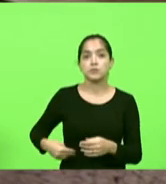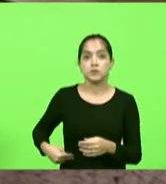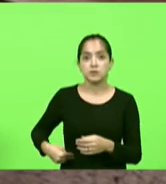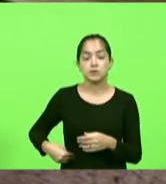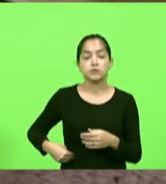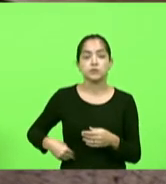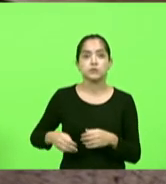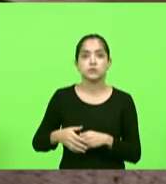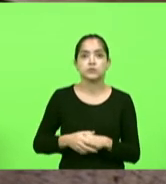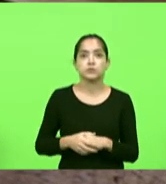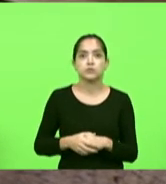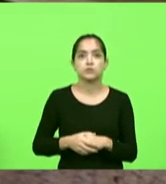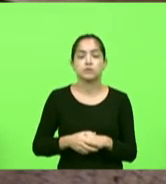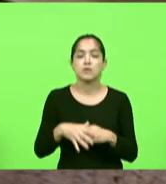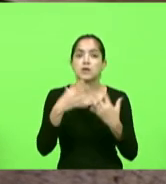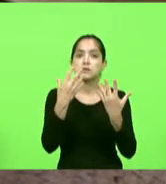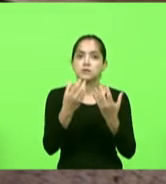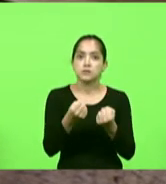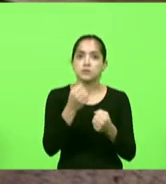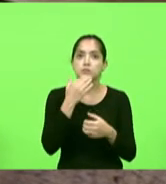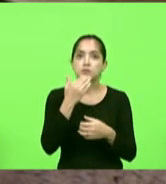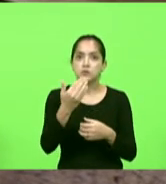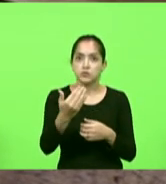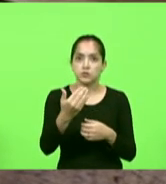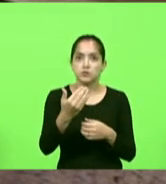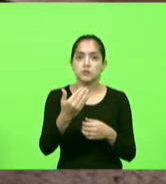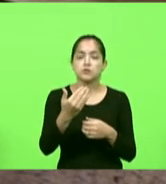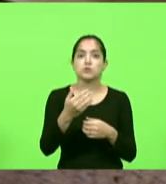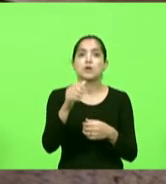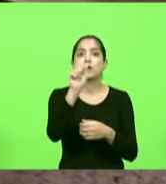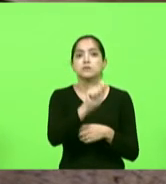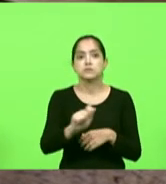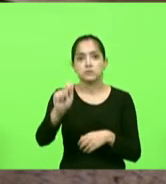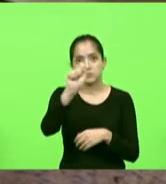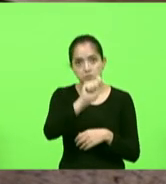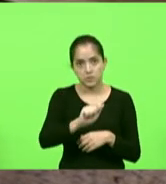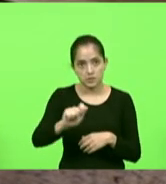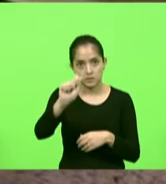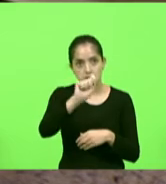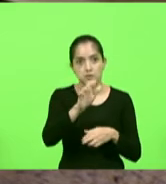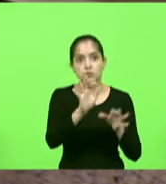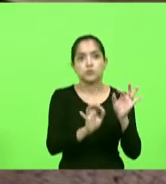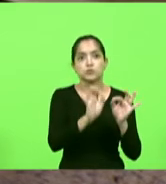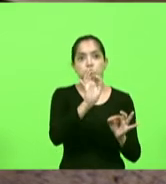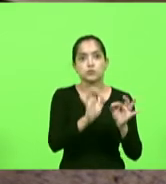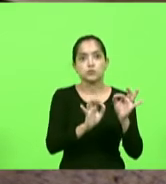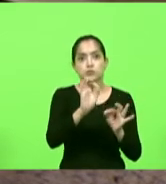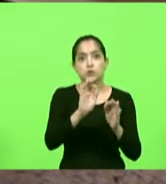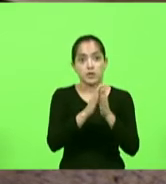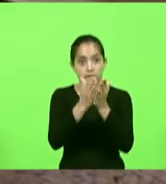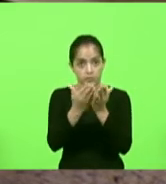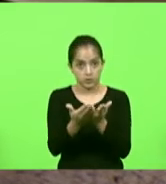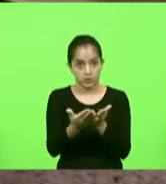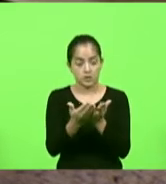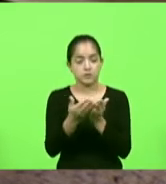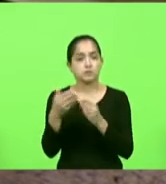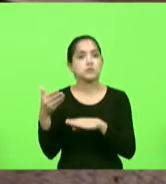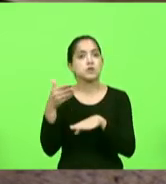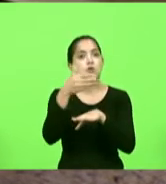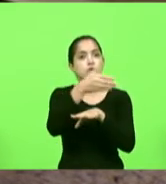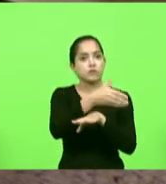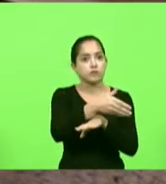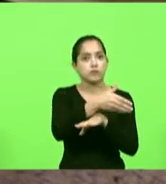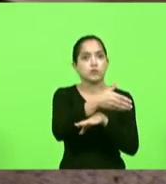atende o pedido da Ana Jury que é a Associação Nacional de Juristas Evangelico eu estive lá no